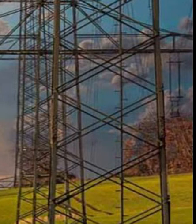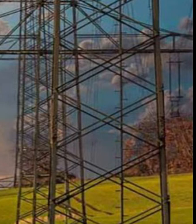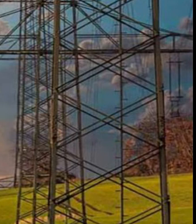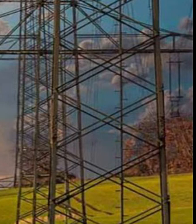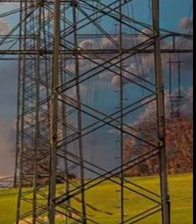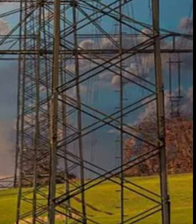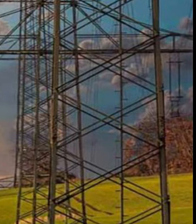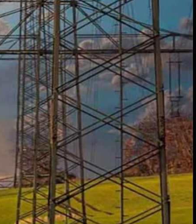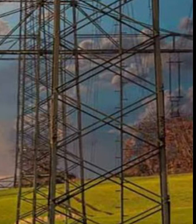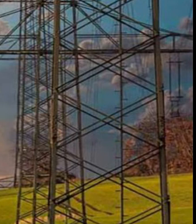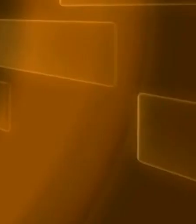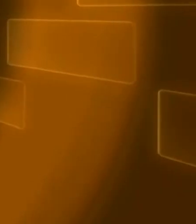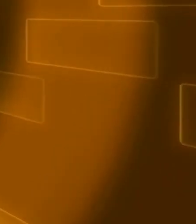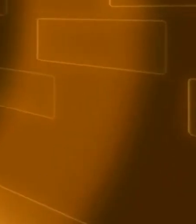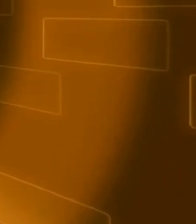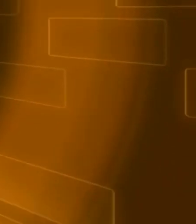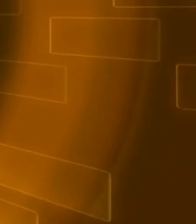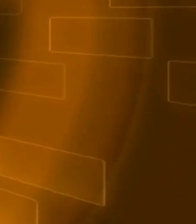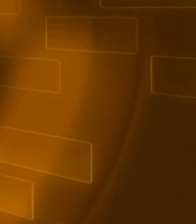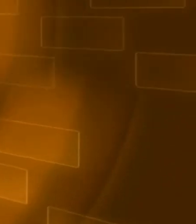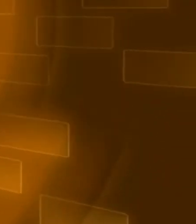com custo muito mais alto.